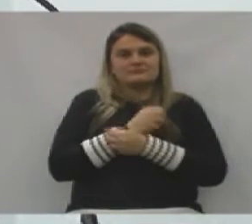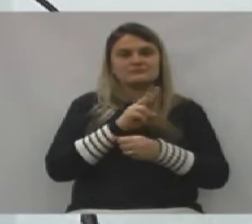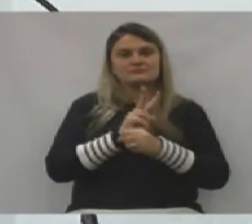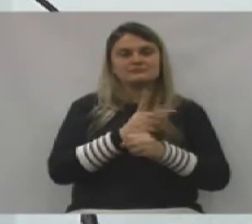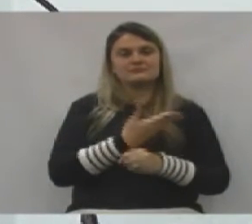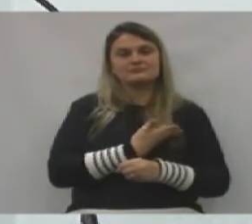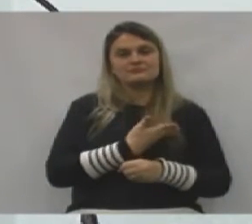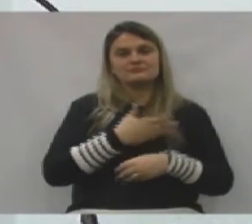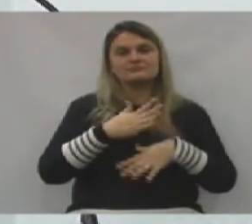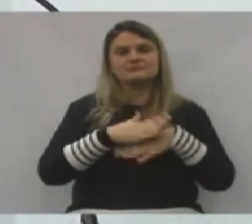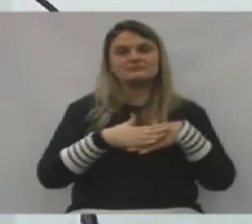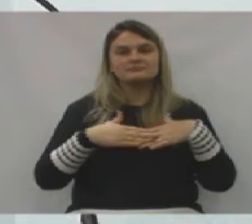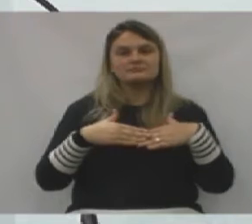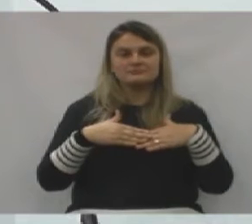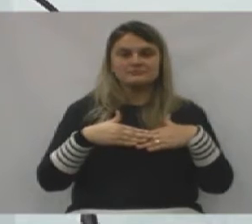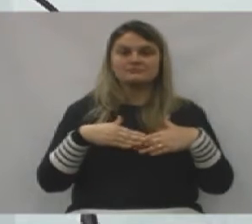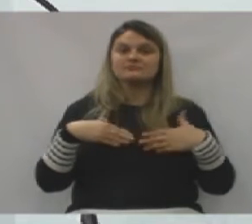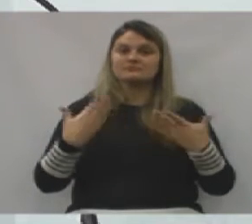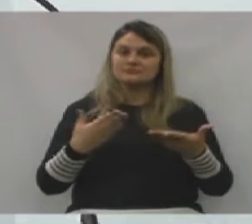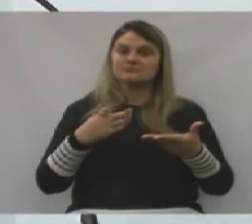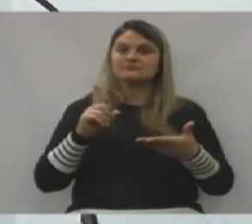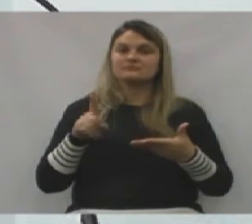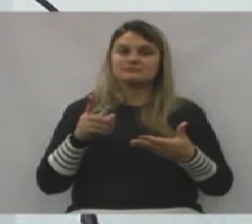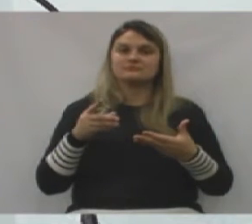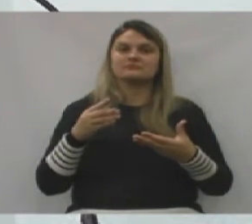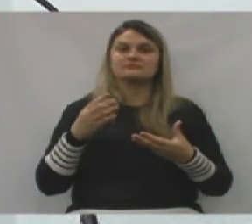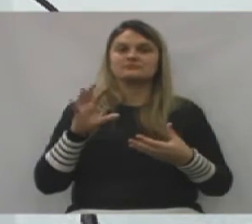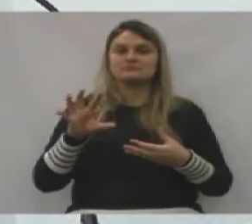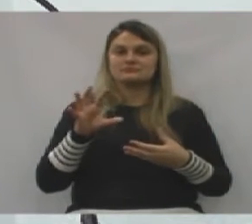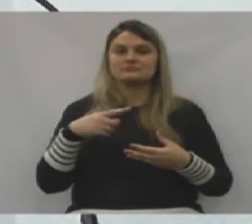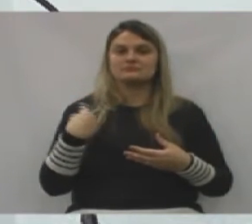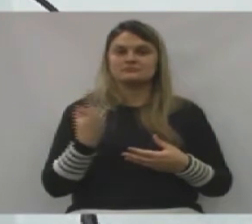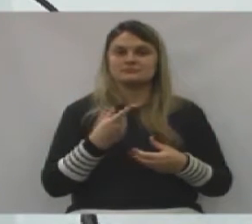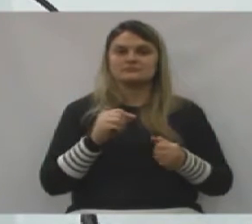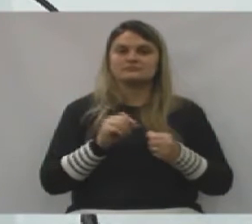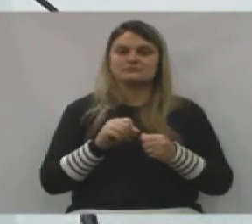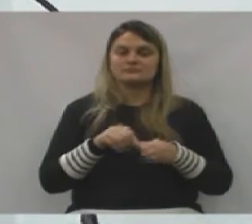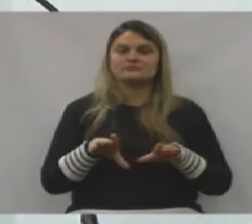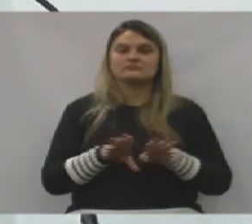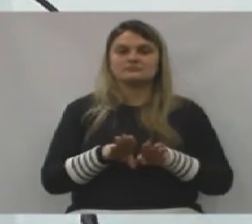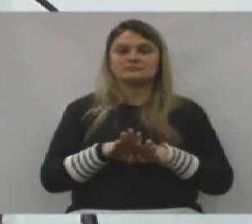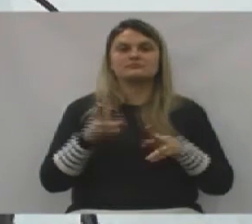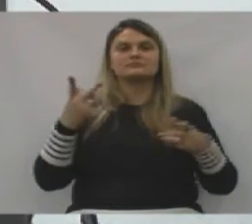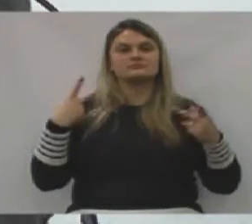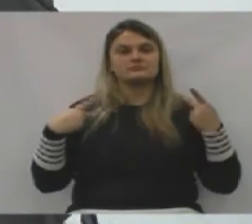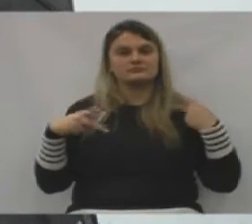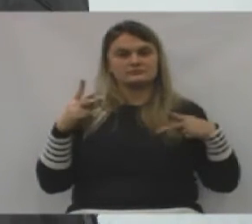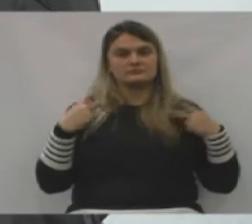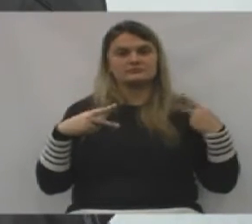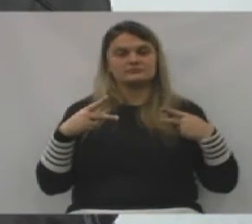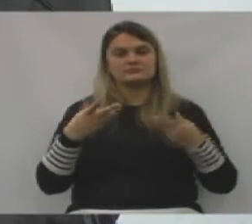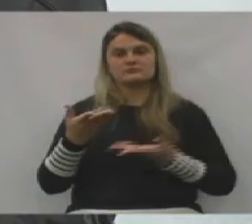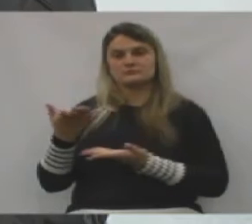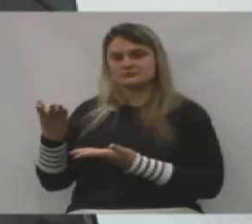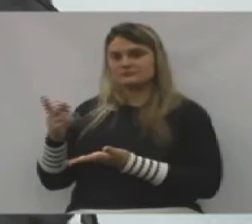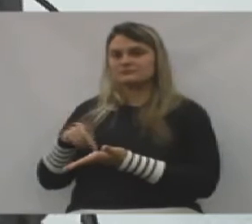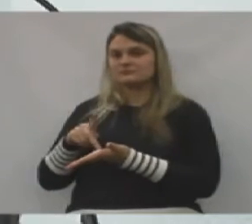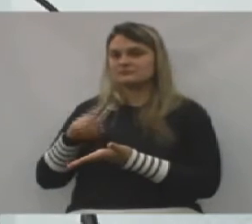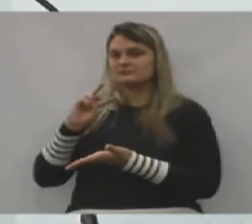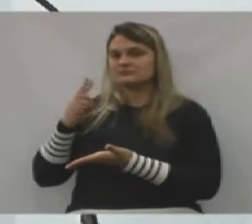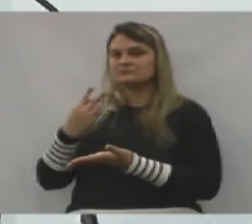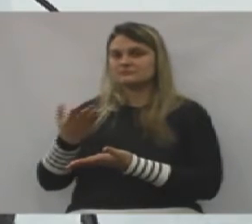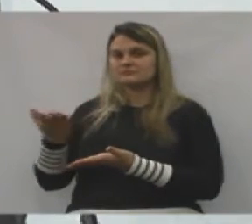amiga, é gentil, então é dessa maneira que nós fazemos aqui também a política, senhores vereadores,